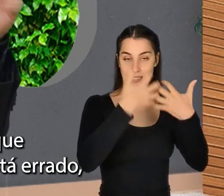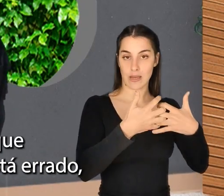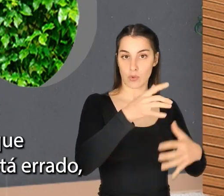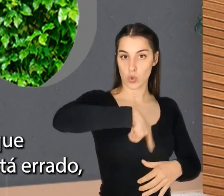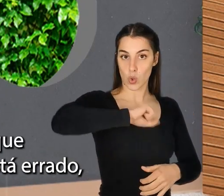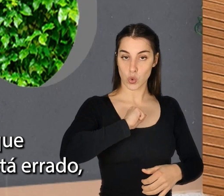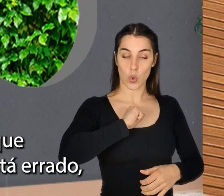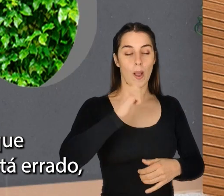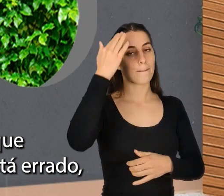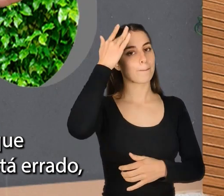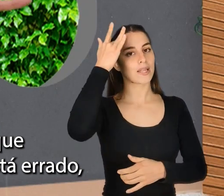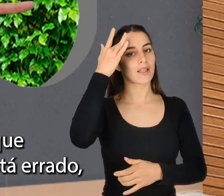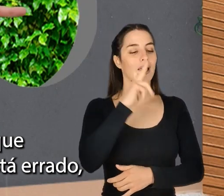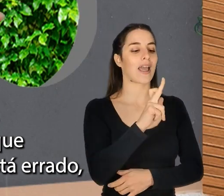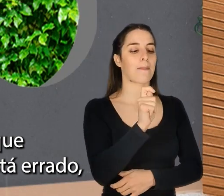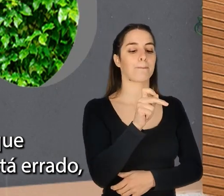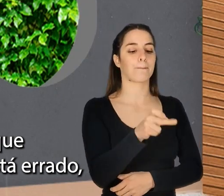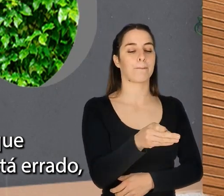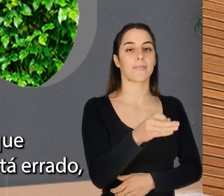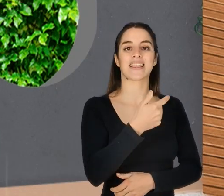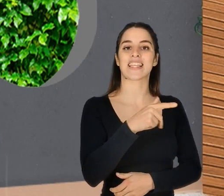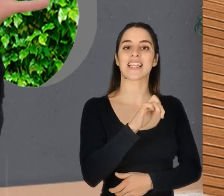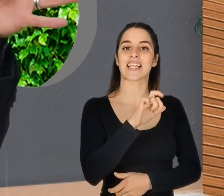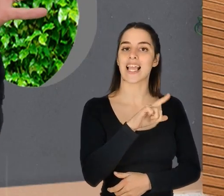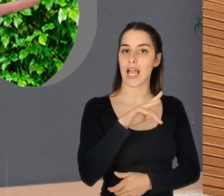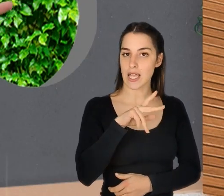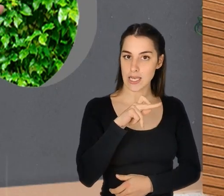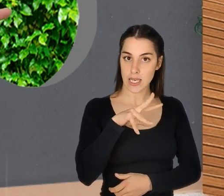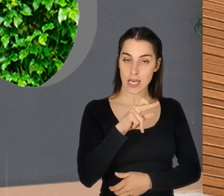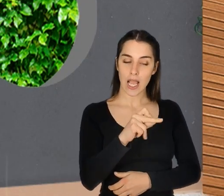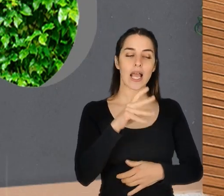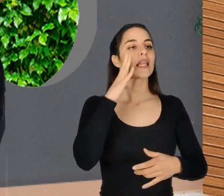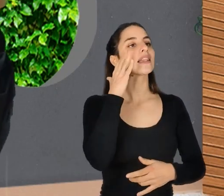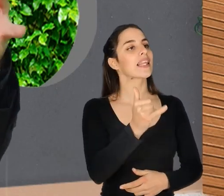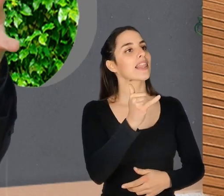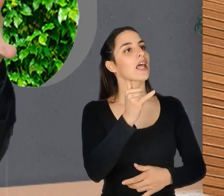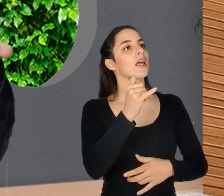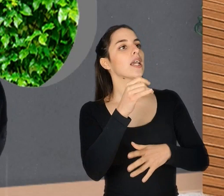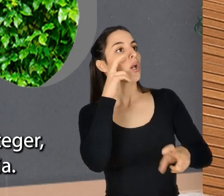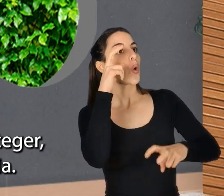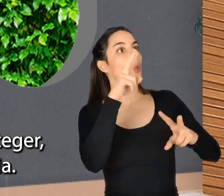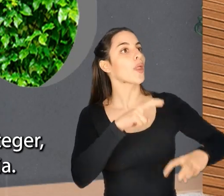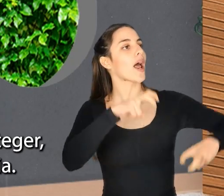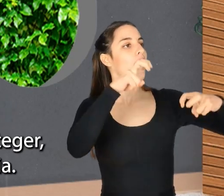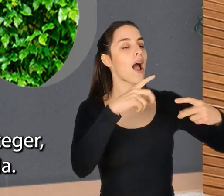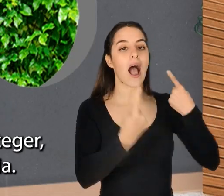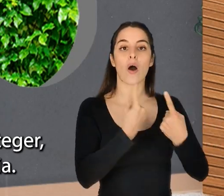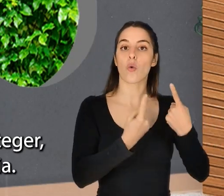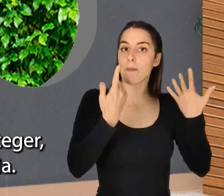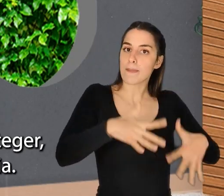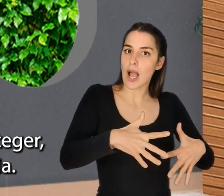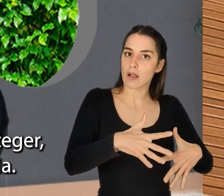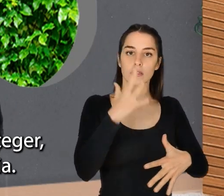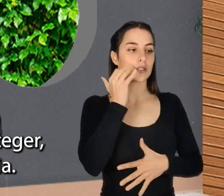reptiliana e que está desenhada para procurar aquilo que está errado. Para procurar aquilo que pode acontecer de errado. Porquê? Porque é a forma dela nos